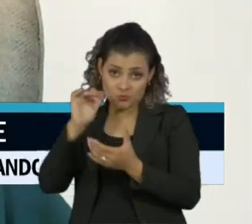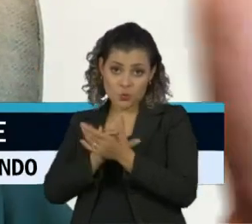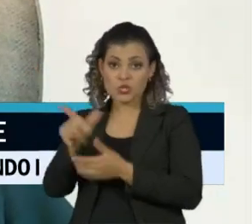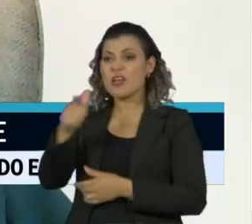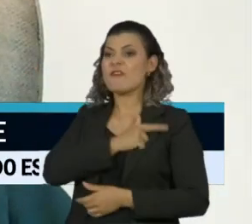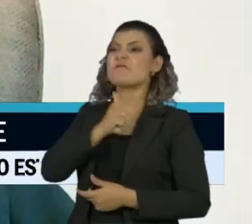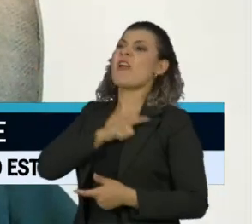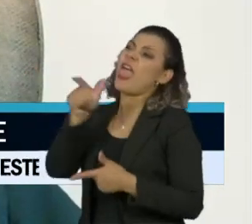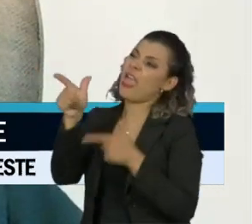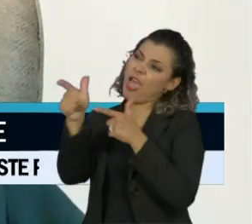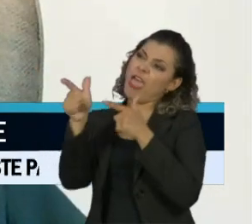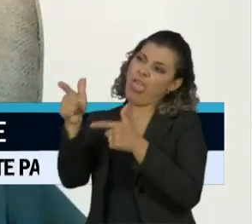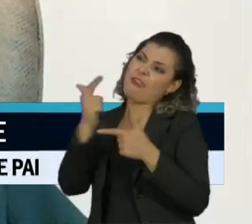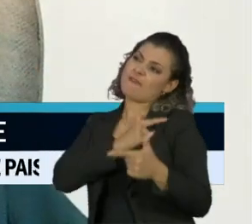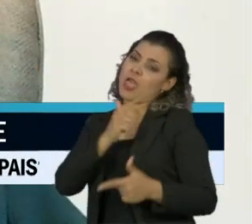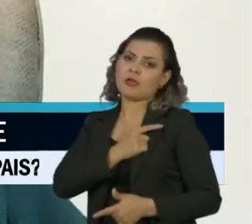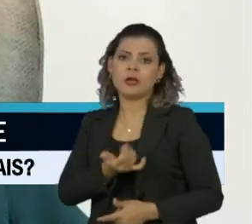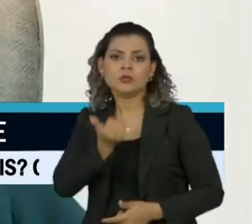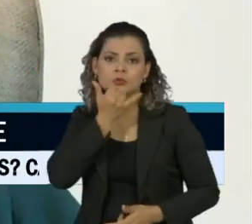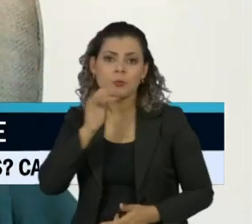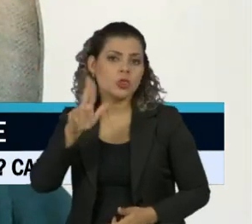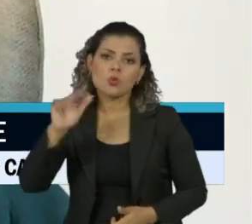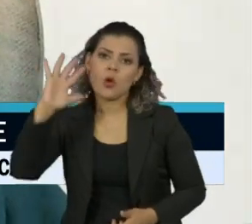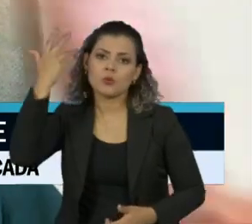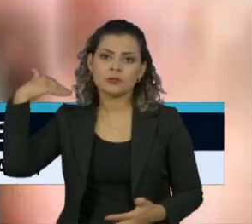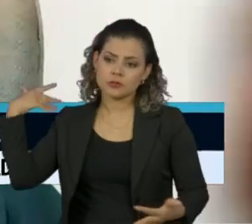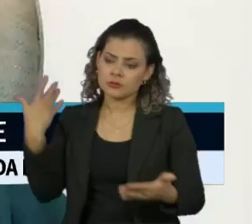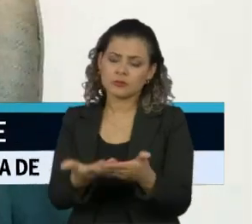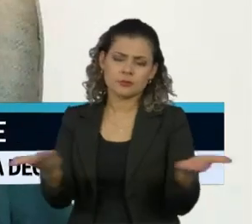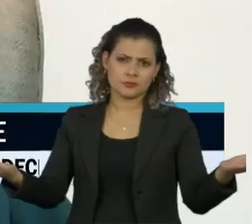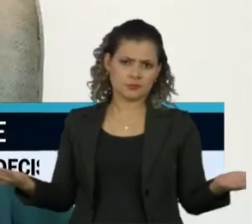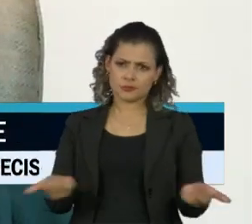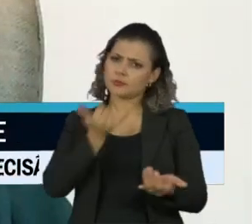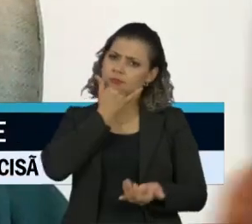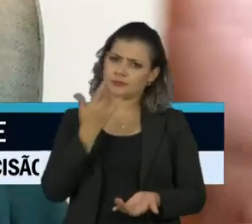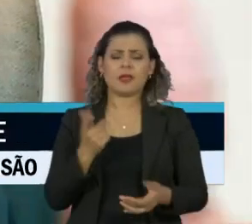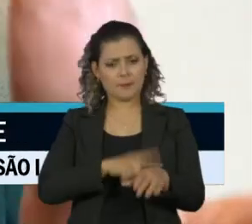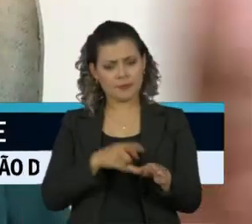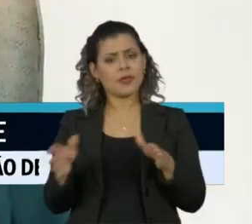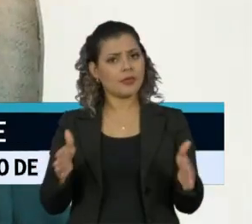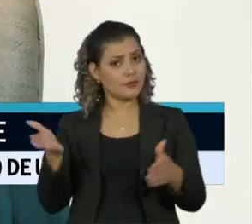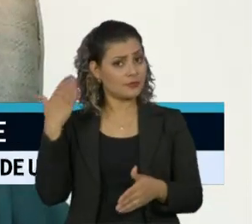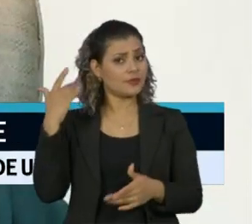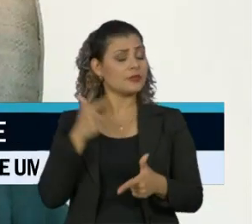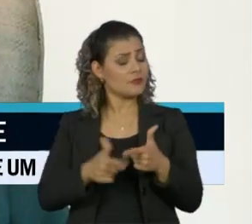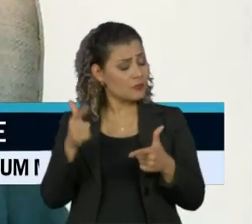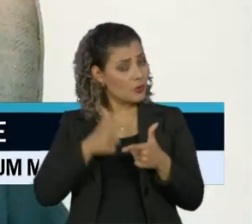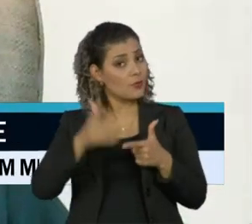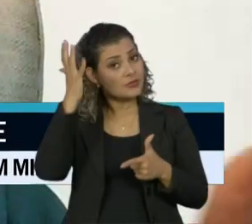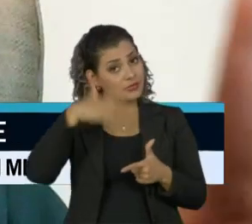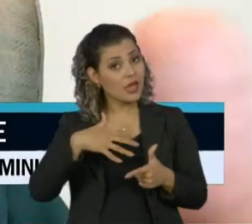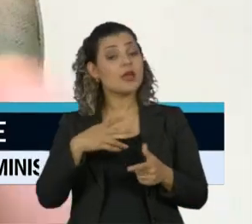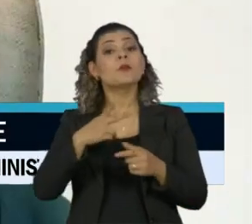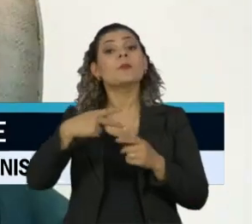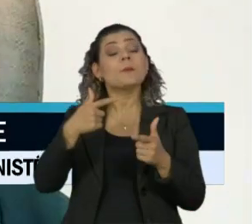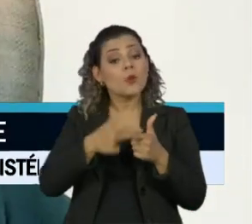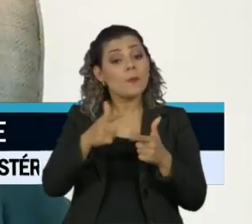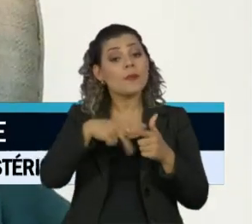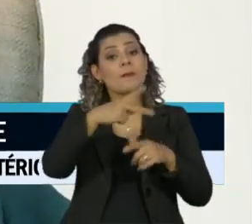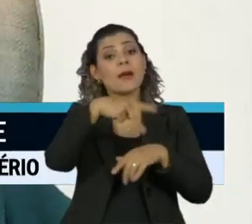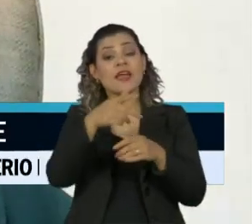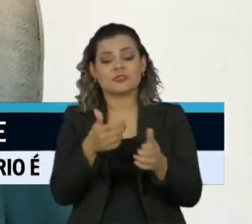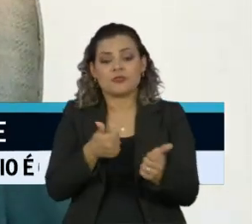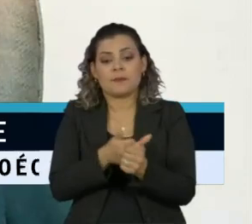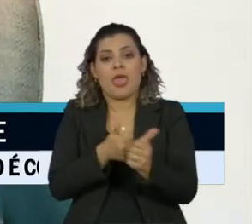Isso nós nunca tivemos na história. Mesmo em períodos em que tivemos problemas com vizinhos, nunca